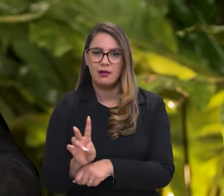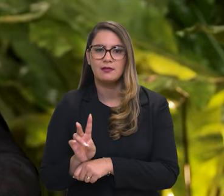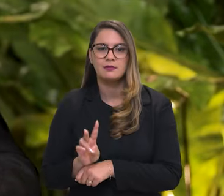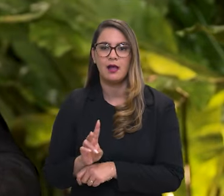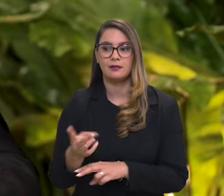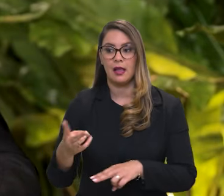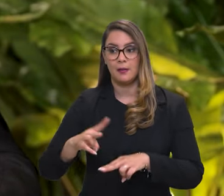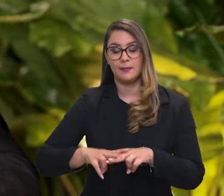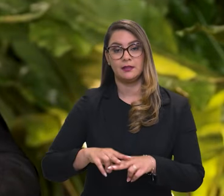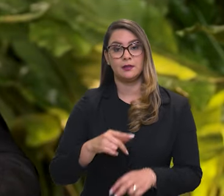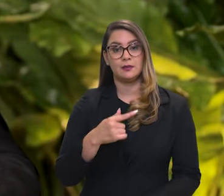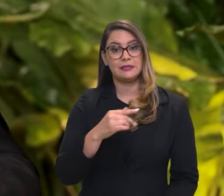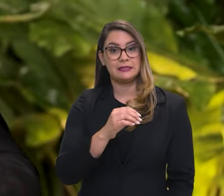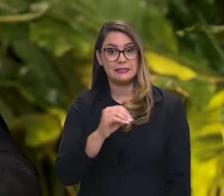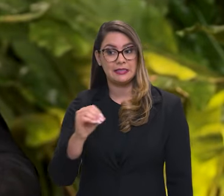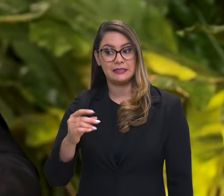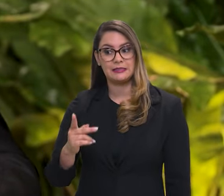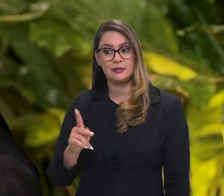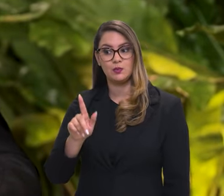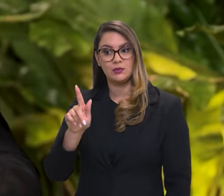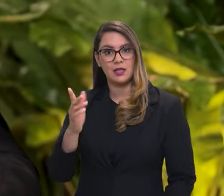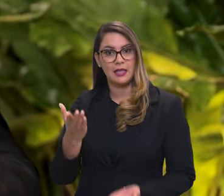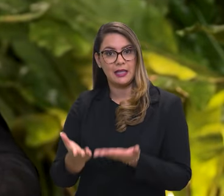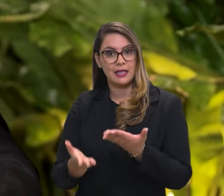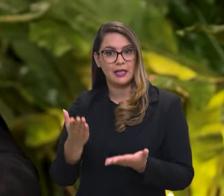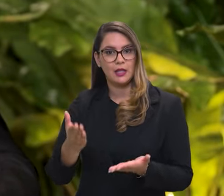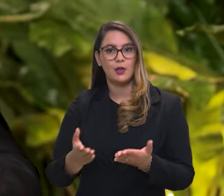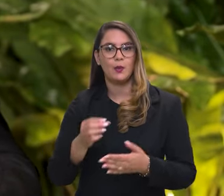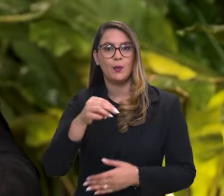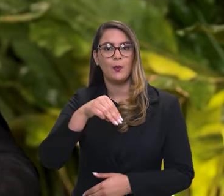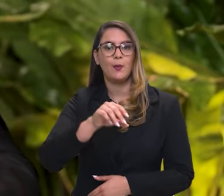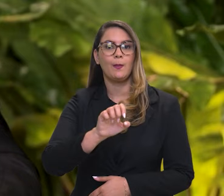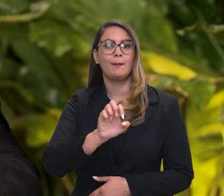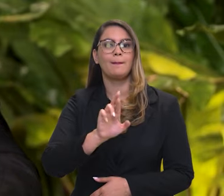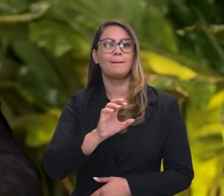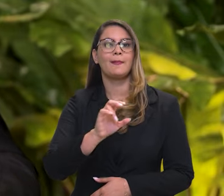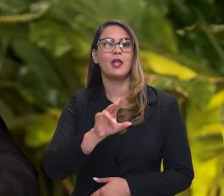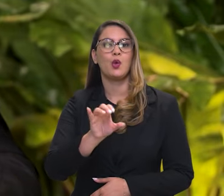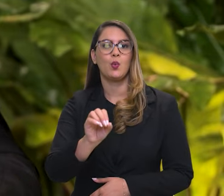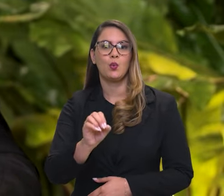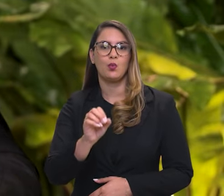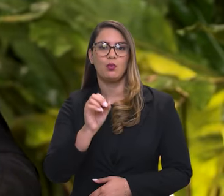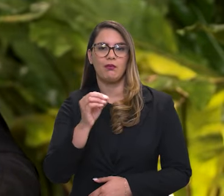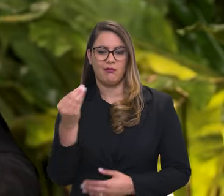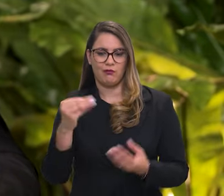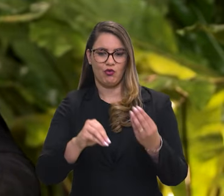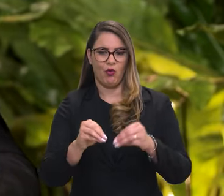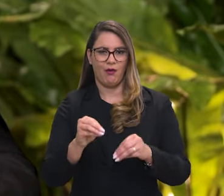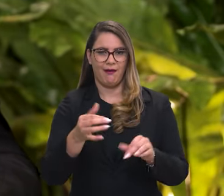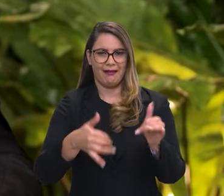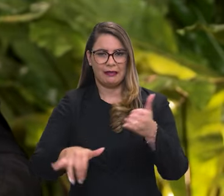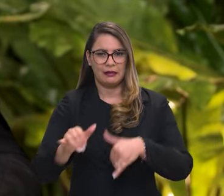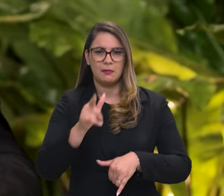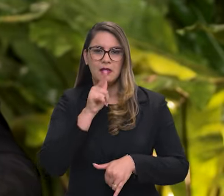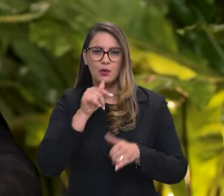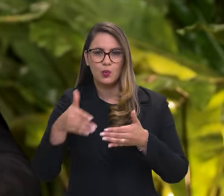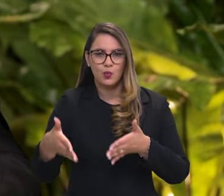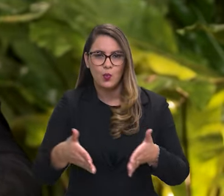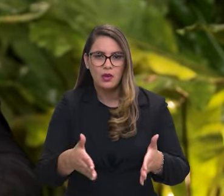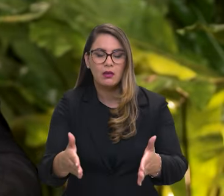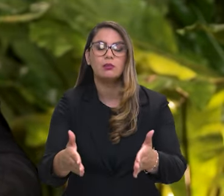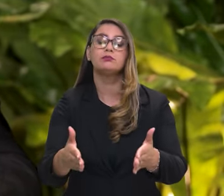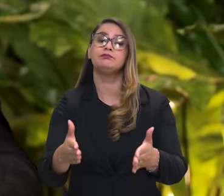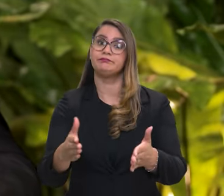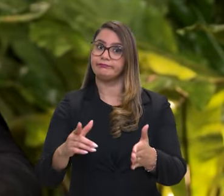Nós aprendemos mais de 700 quilos de mercúrio, mercúrio que estaria contaminando os nossos rios. Então, é um trabalho importantíssimo